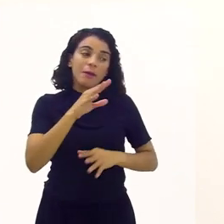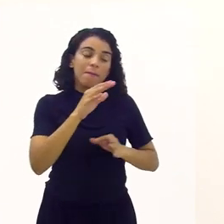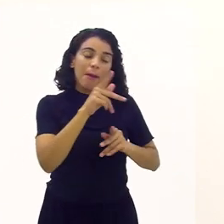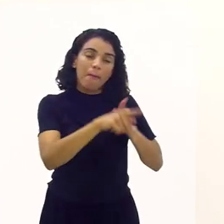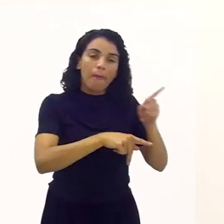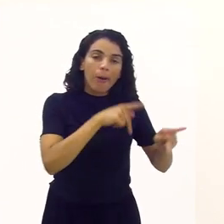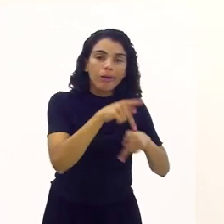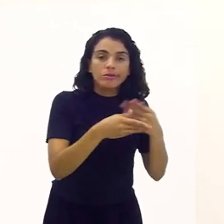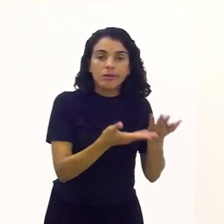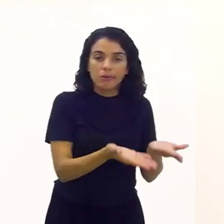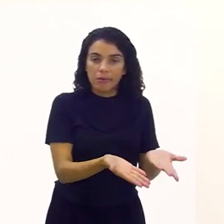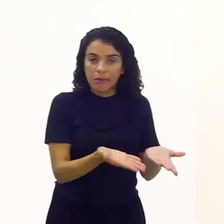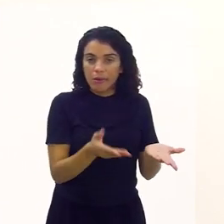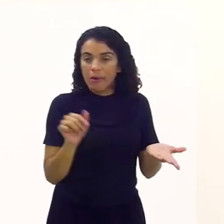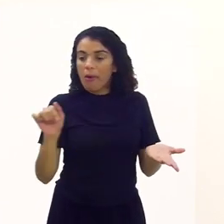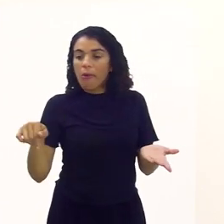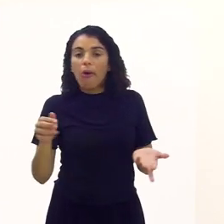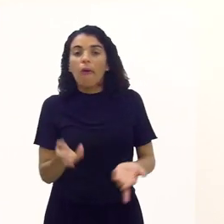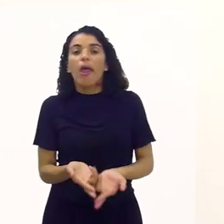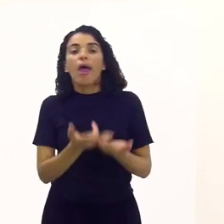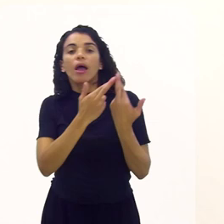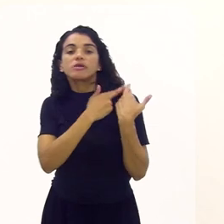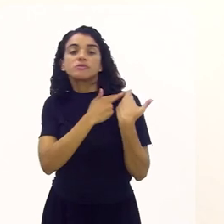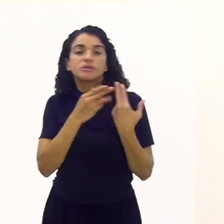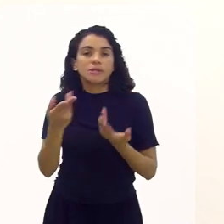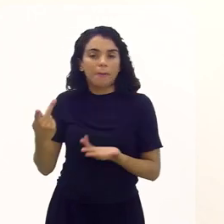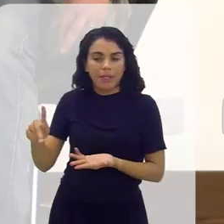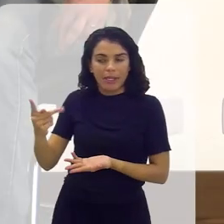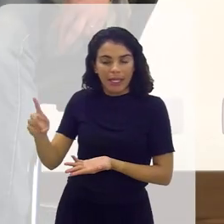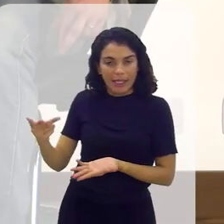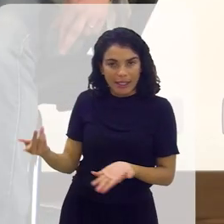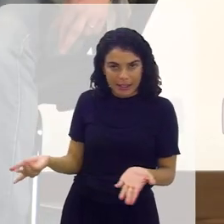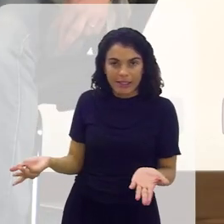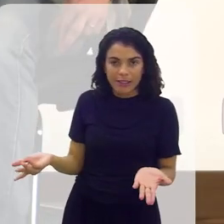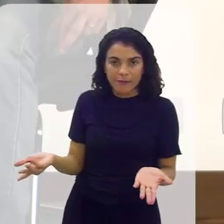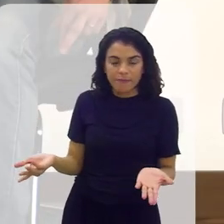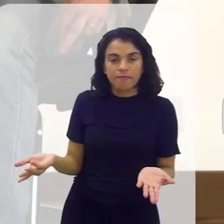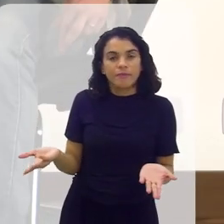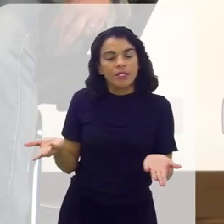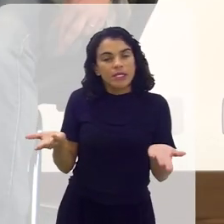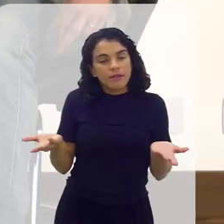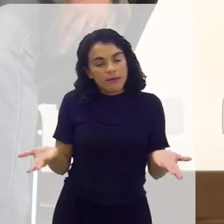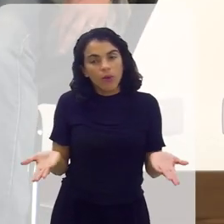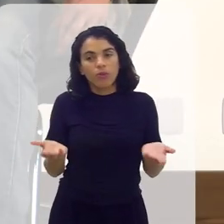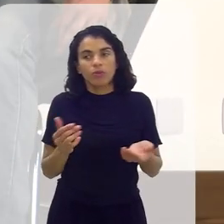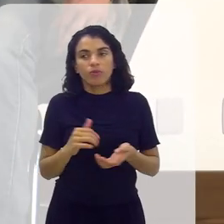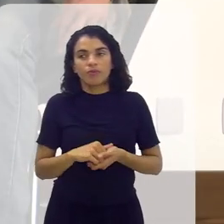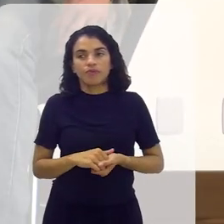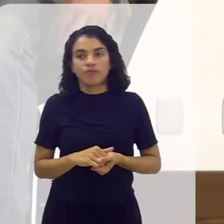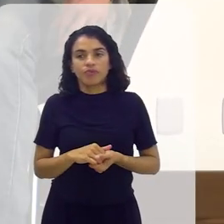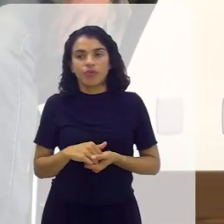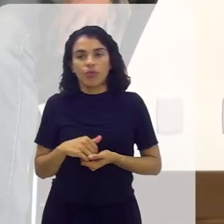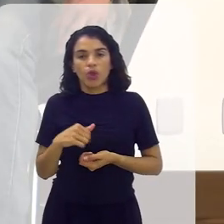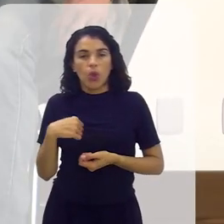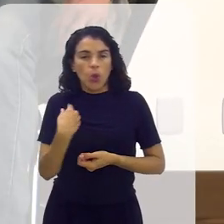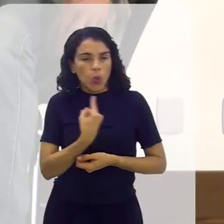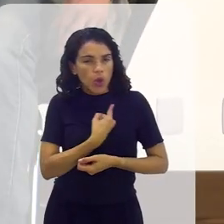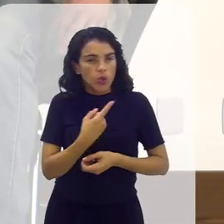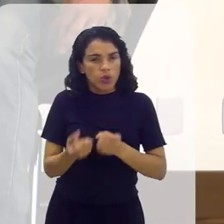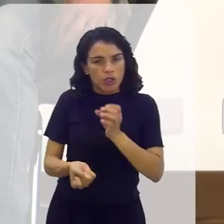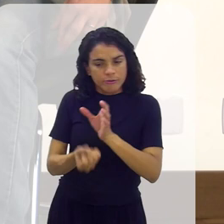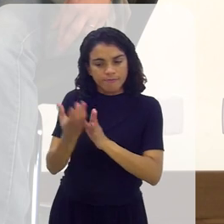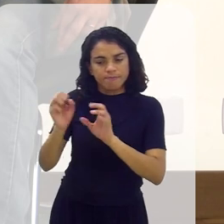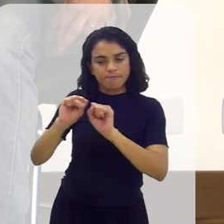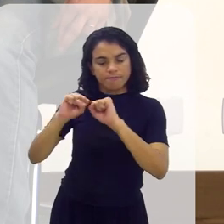pessoa. Qual é o grau de responsabilidade? Então, quando nós tivemos esse